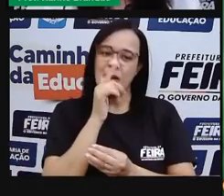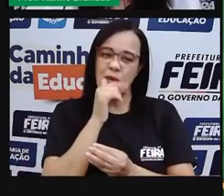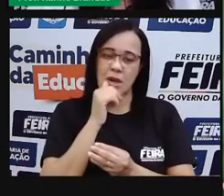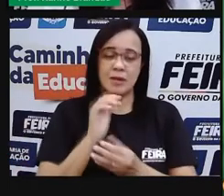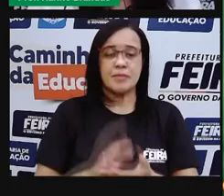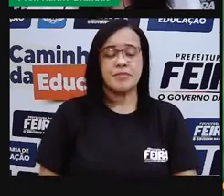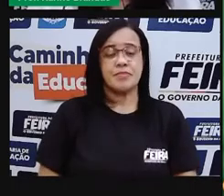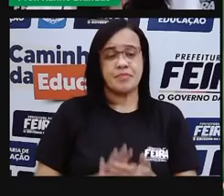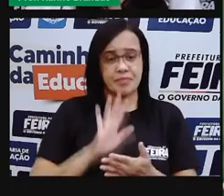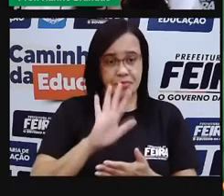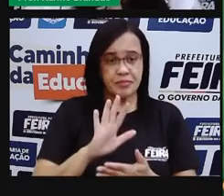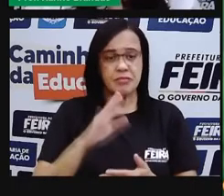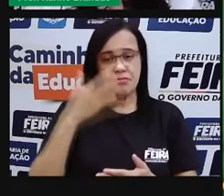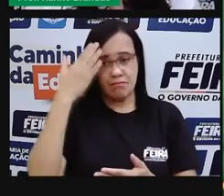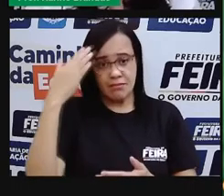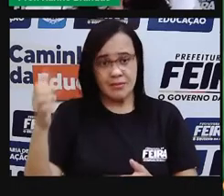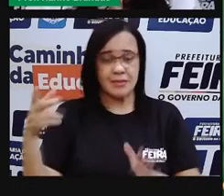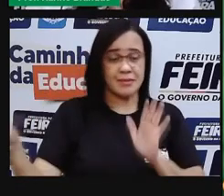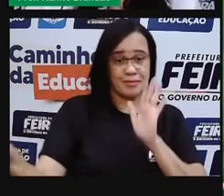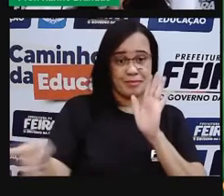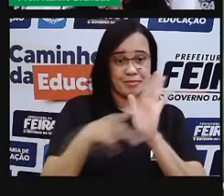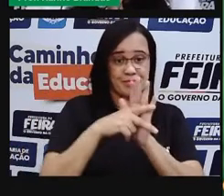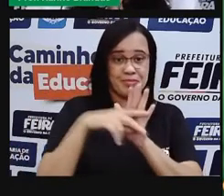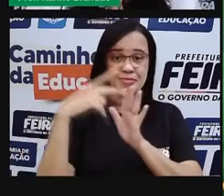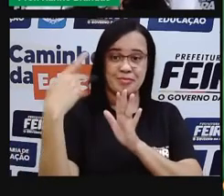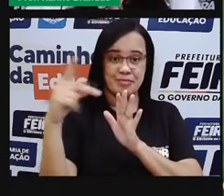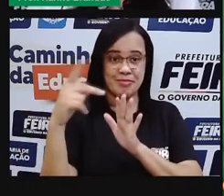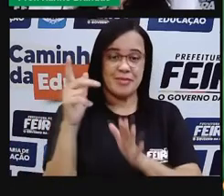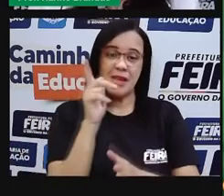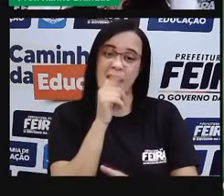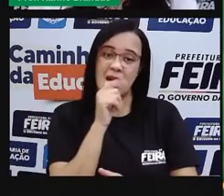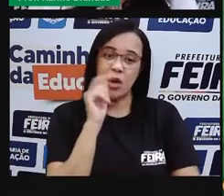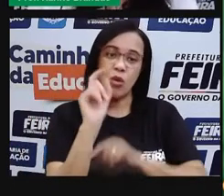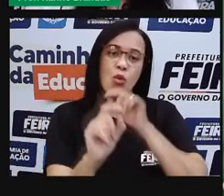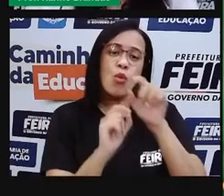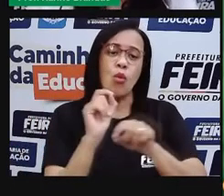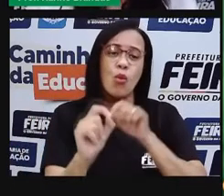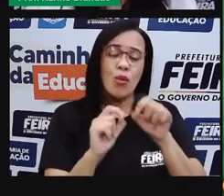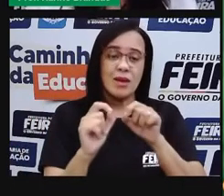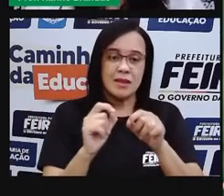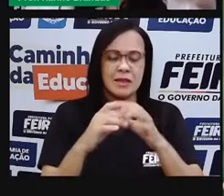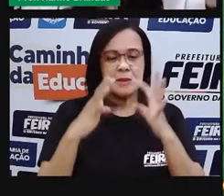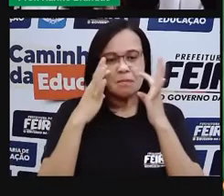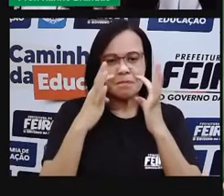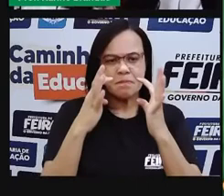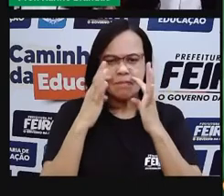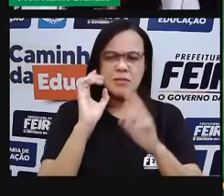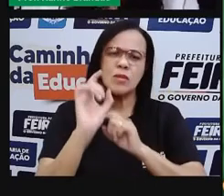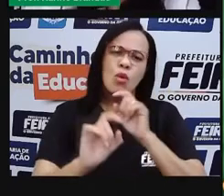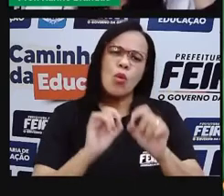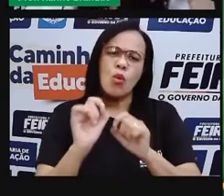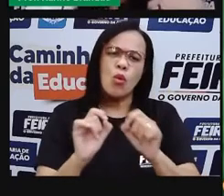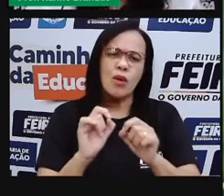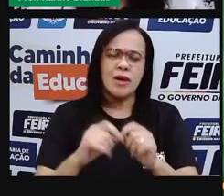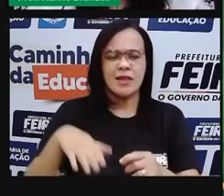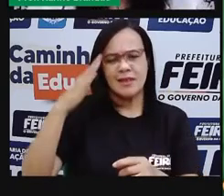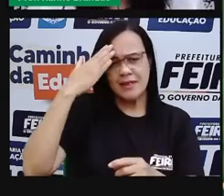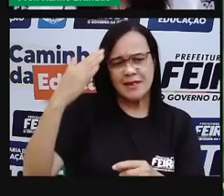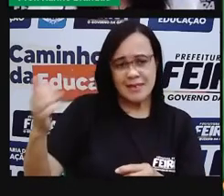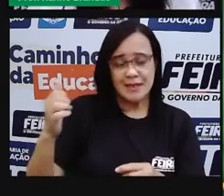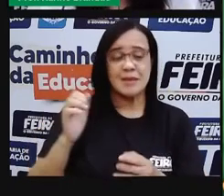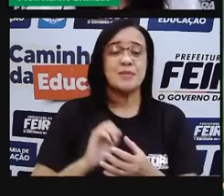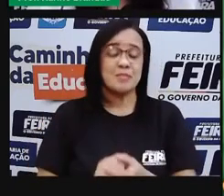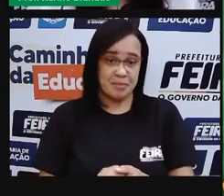propriedades da água? A gente já pode observar, e todo mundo em casa já deve saber e